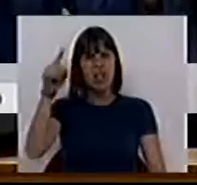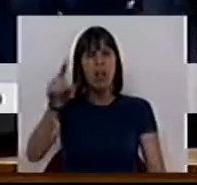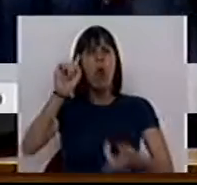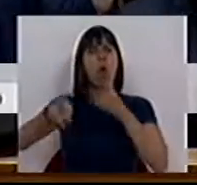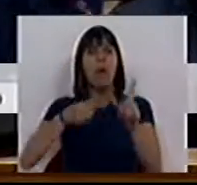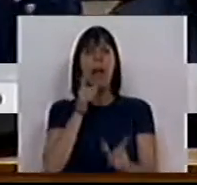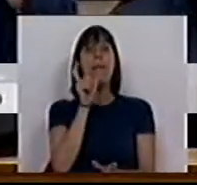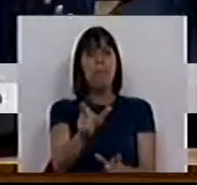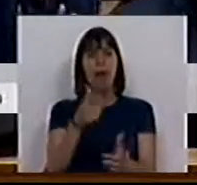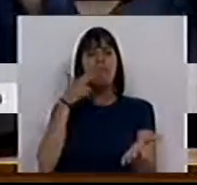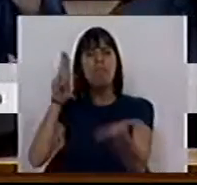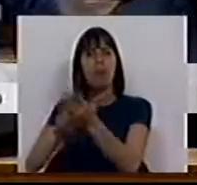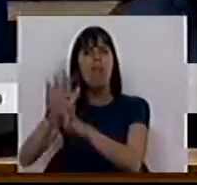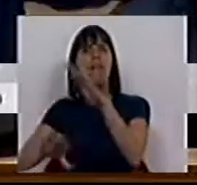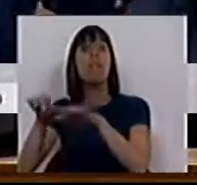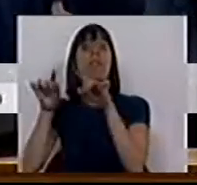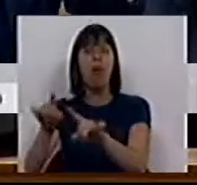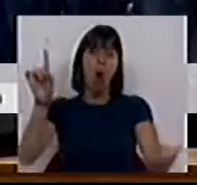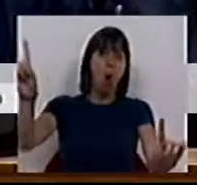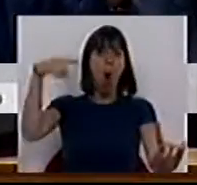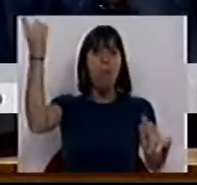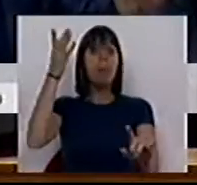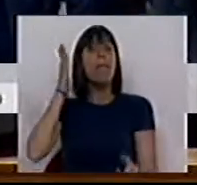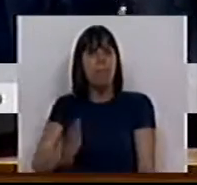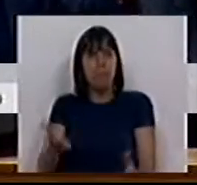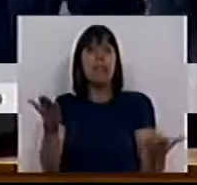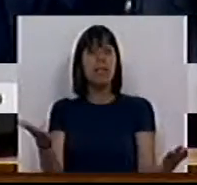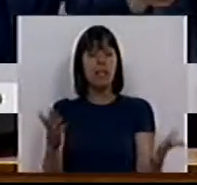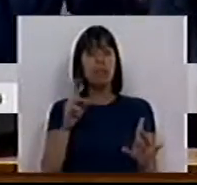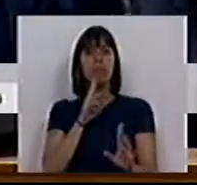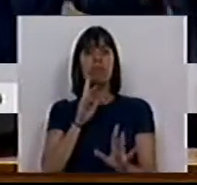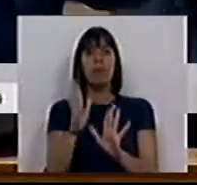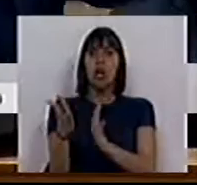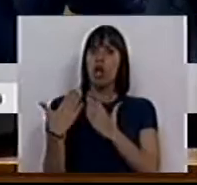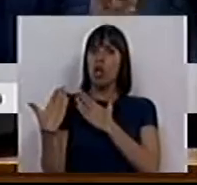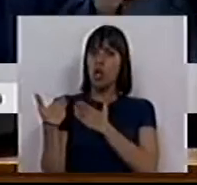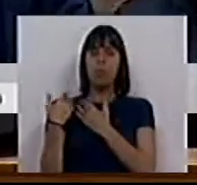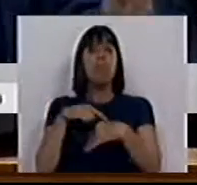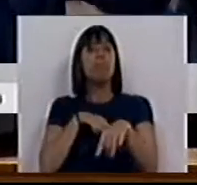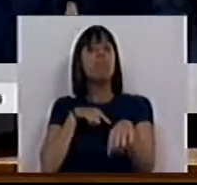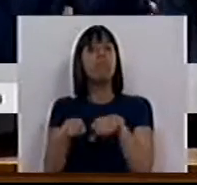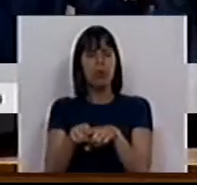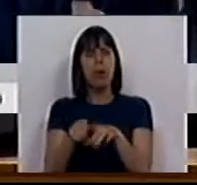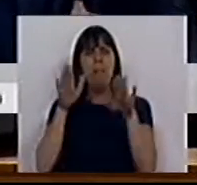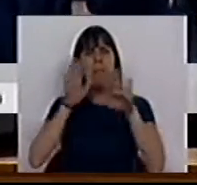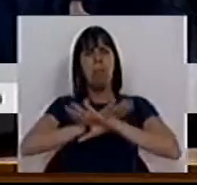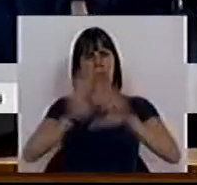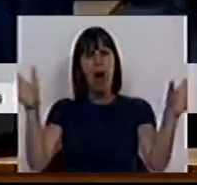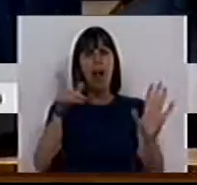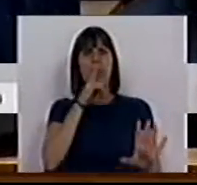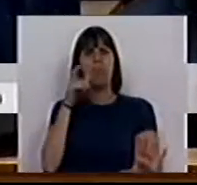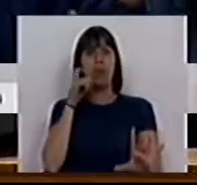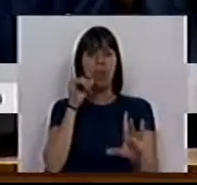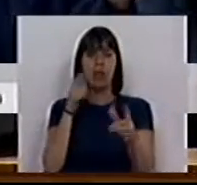passar das palavras aos atos? Era aquilo que era preciso e, em nome da responsabilidade política, parem de fazer